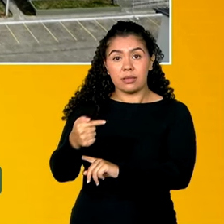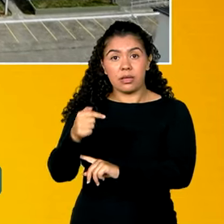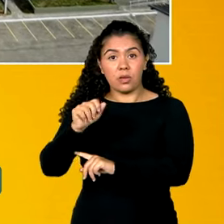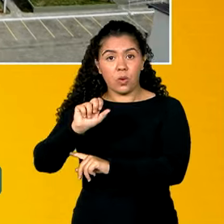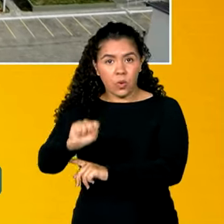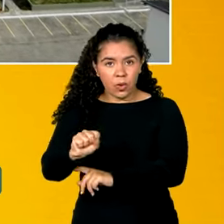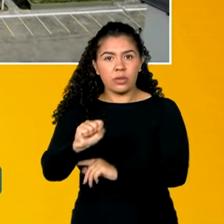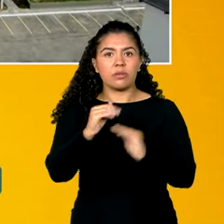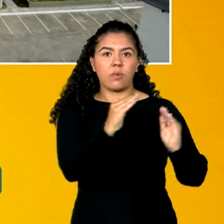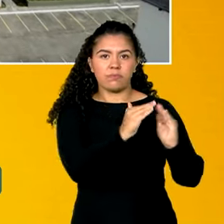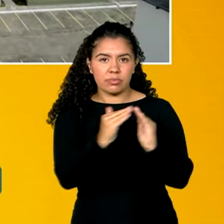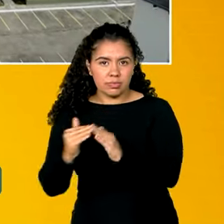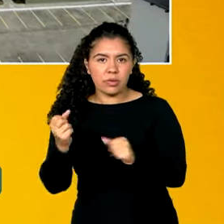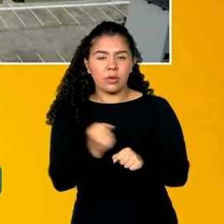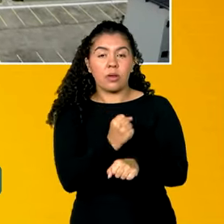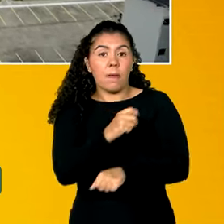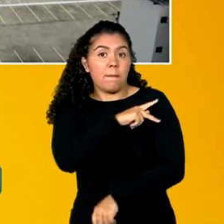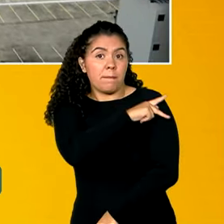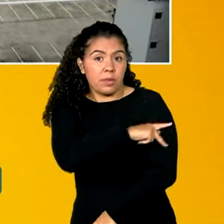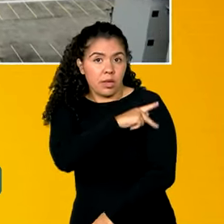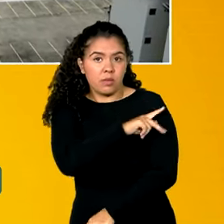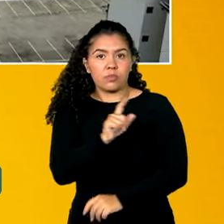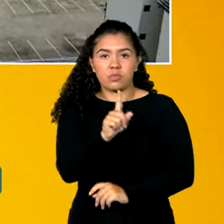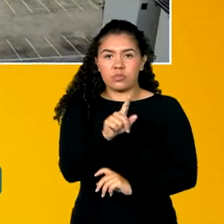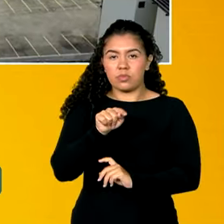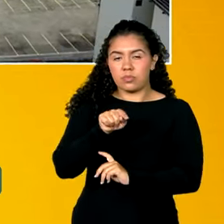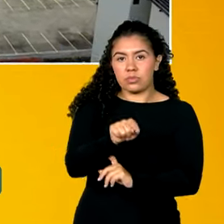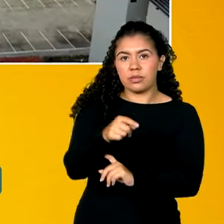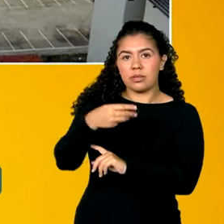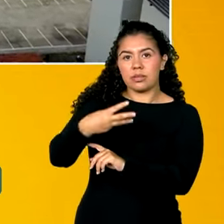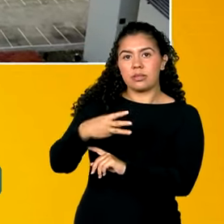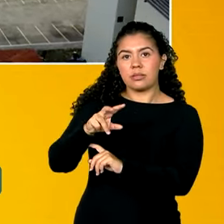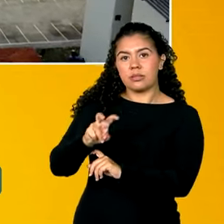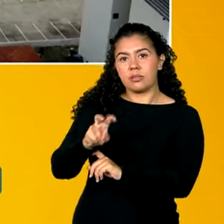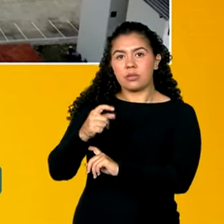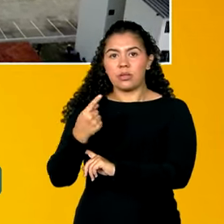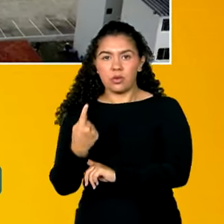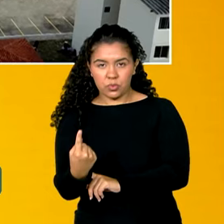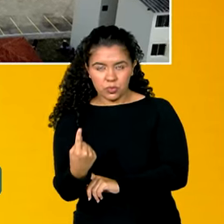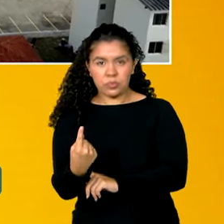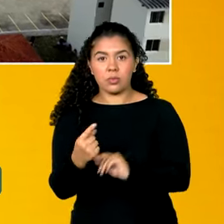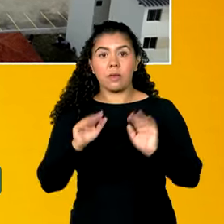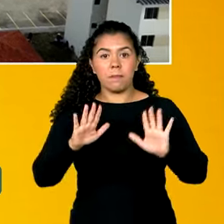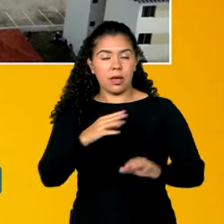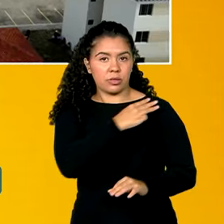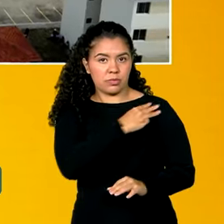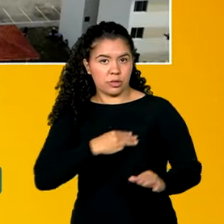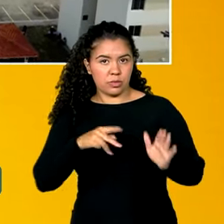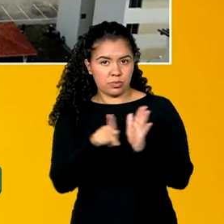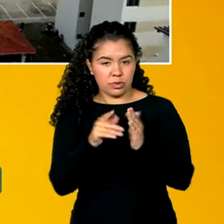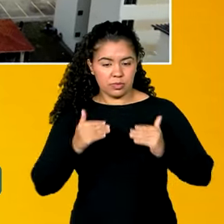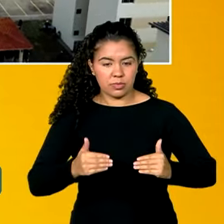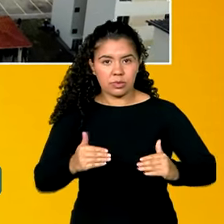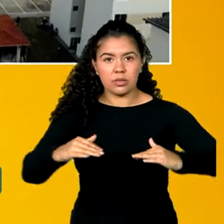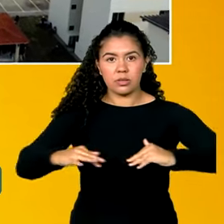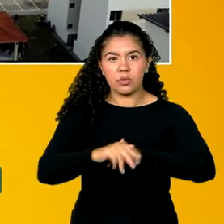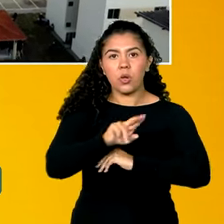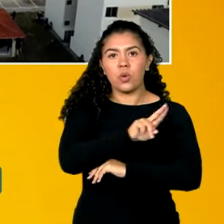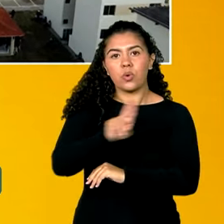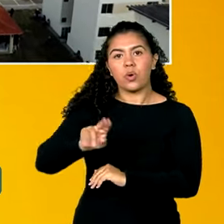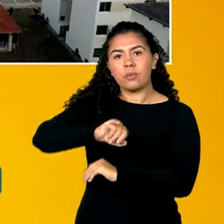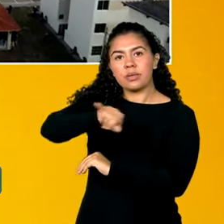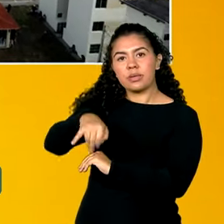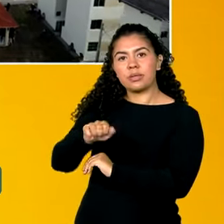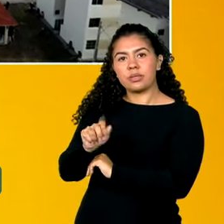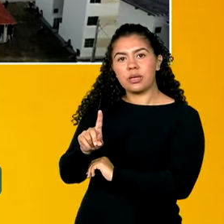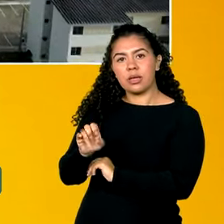unidades. No Piauí, 1.351. Segundo o ministro das cidades, Jader Filho, o